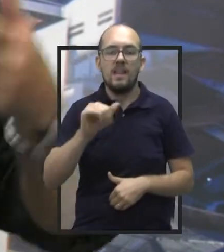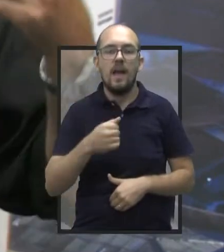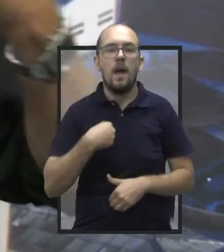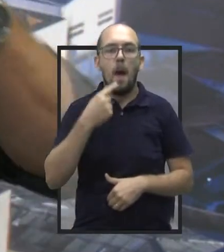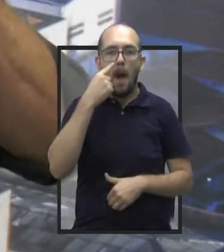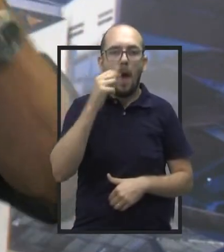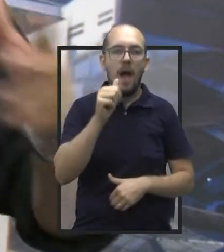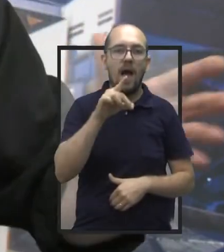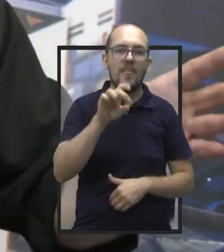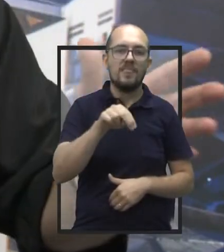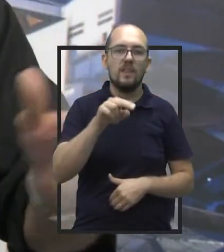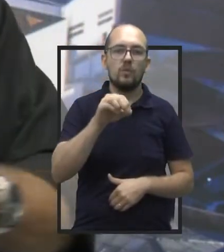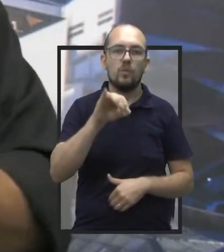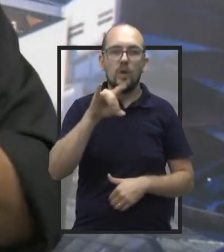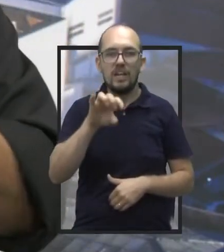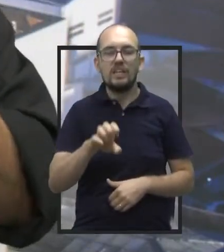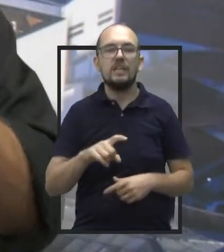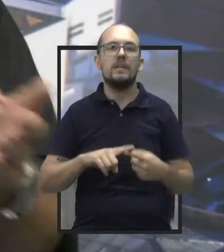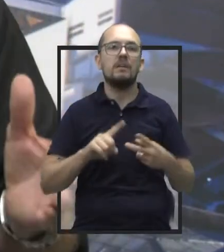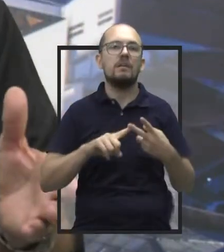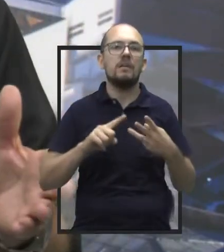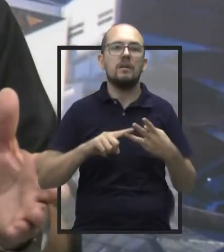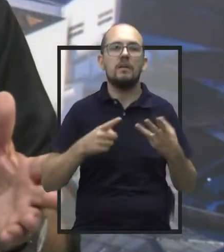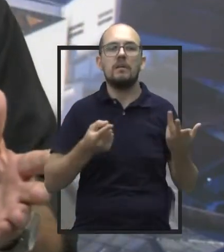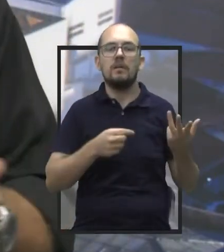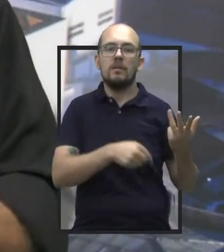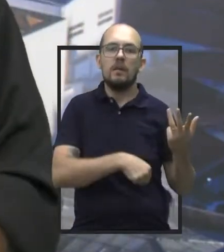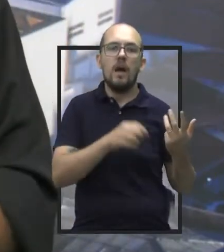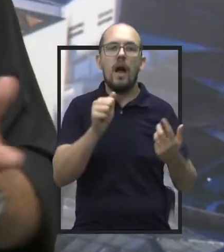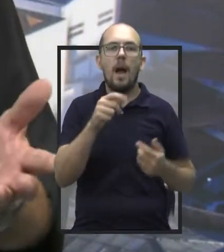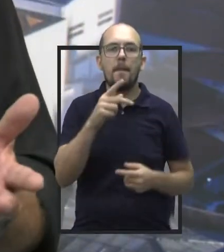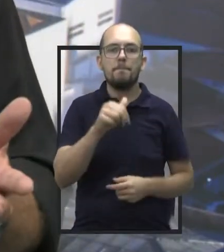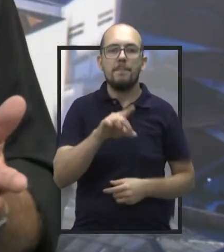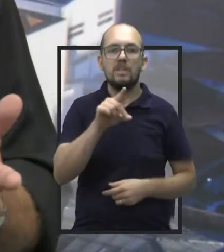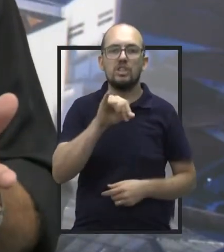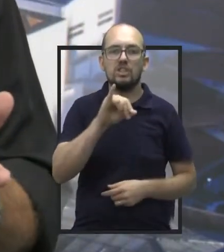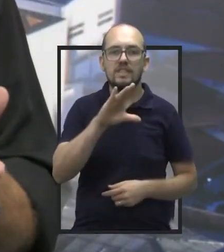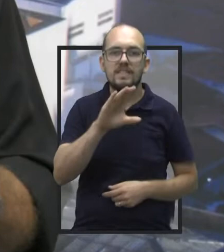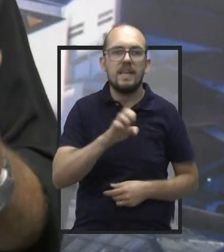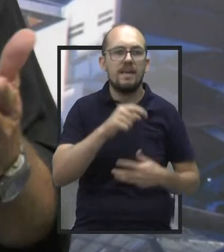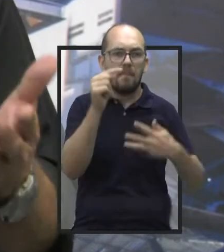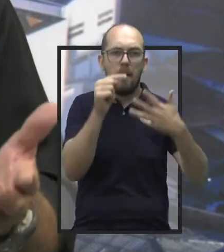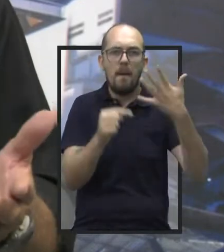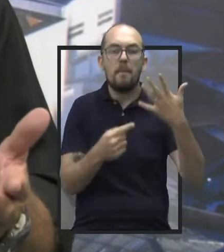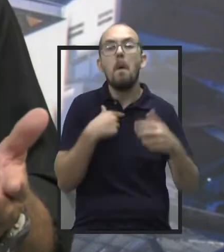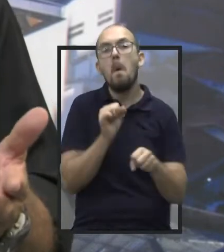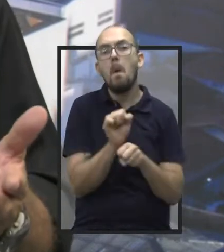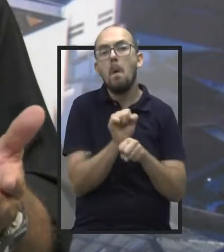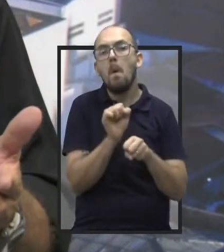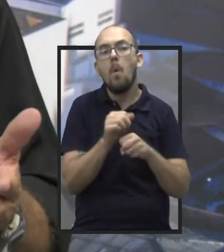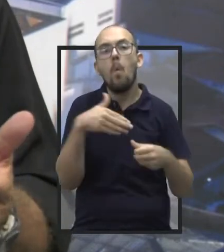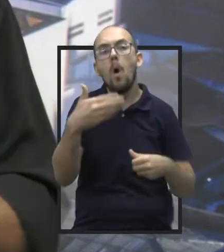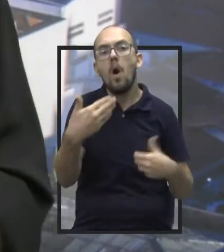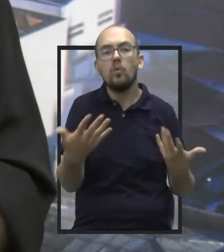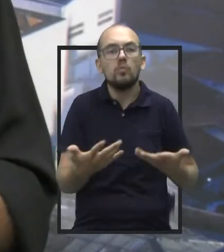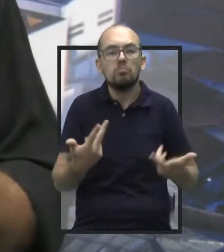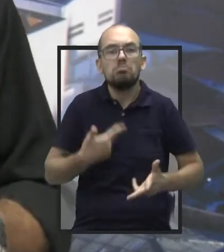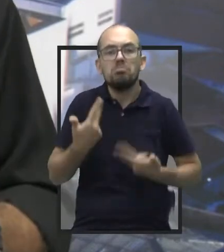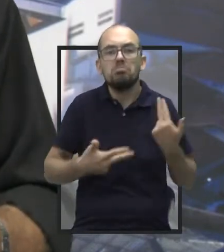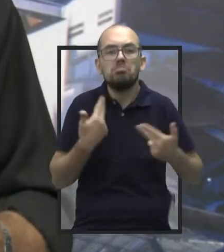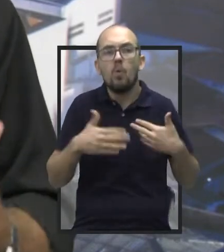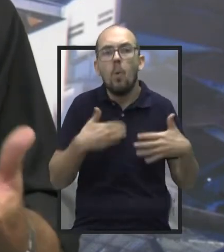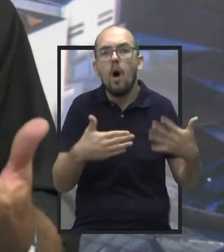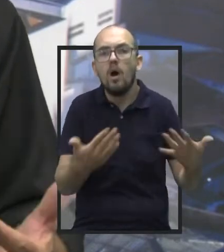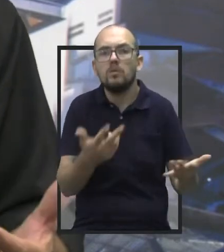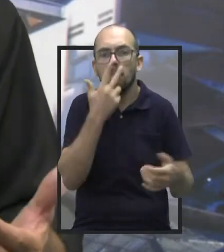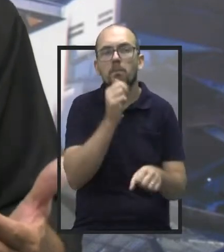adenoides, enfim, a cirurgia das eletivas. Ficam aí esperando até quando? E só a pessoa que